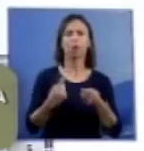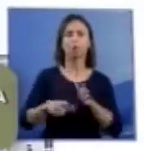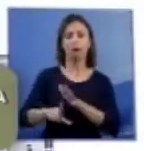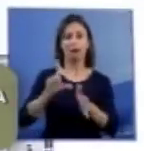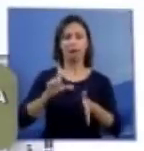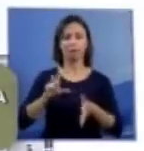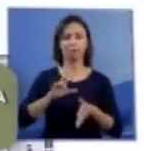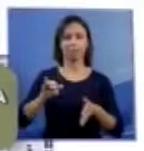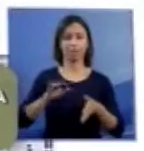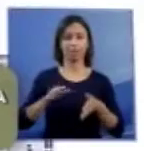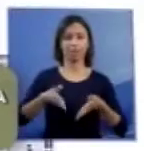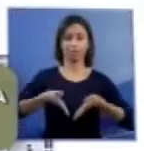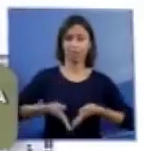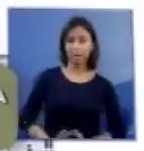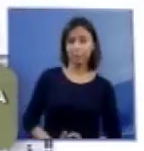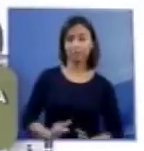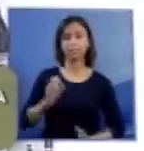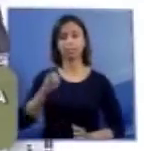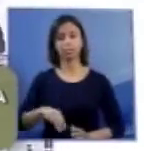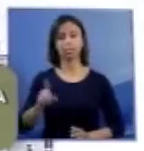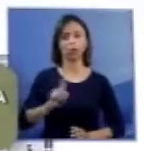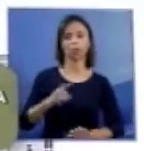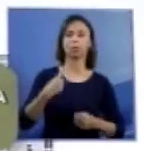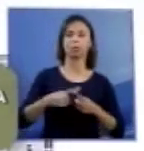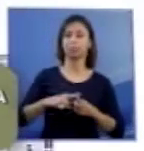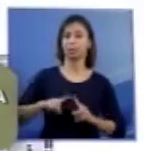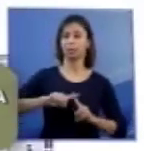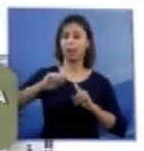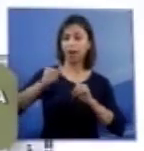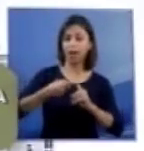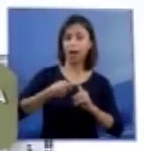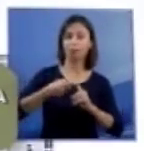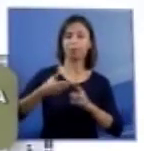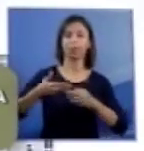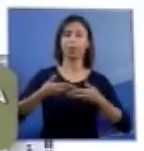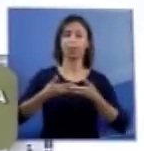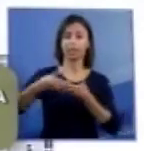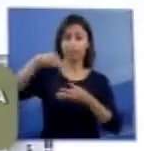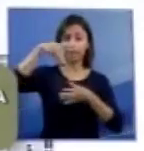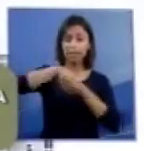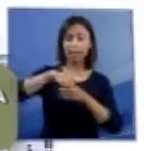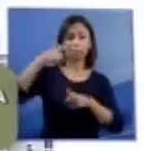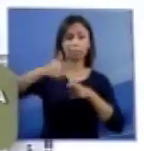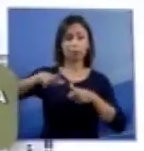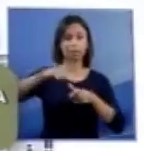parto em caso de gravidez de feto anencefálico,